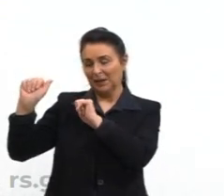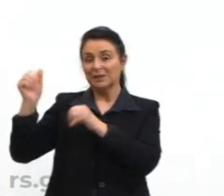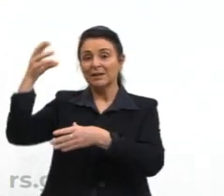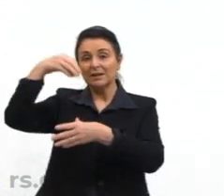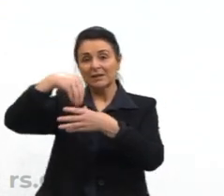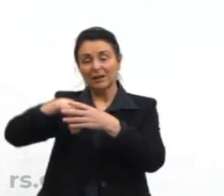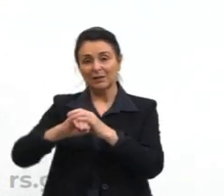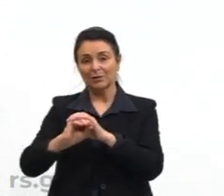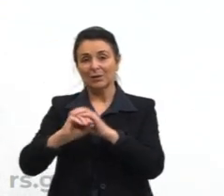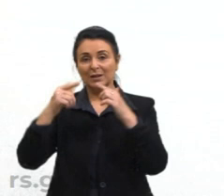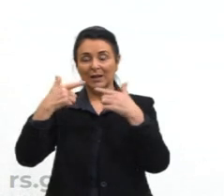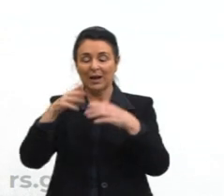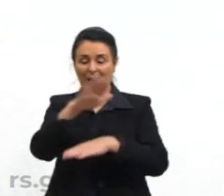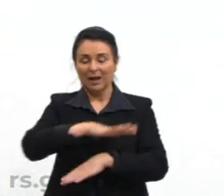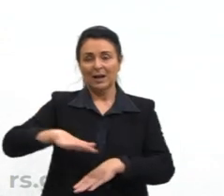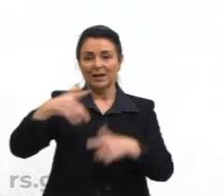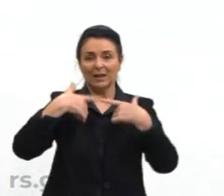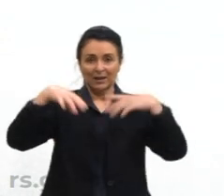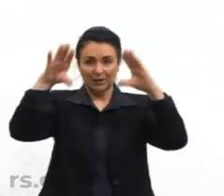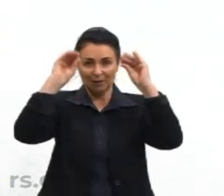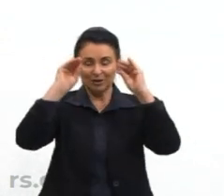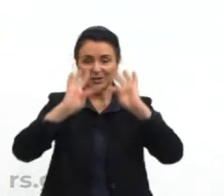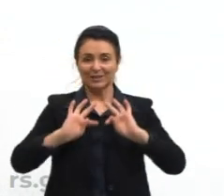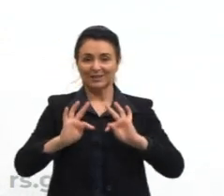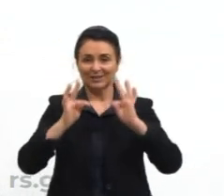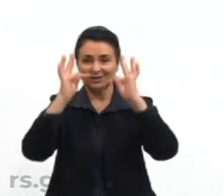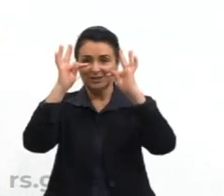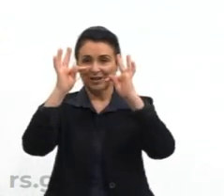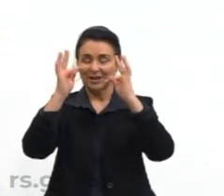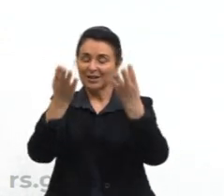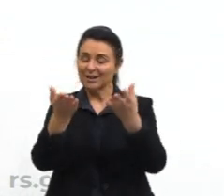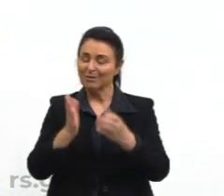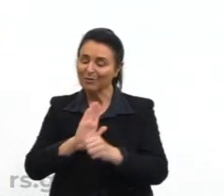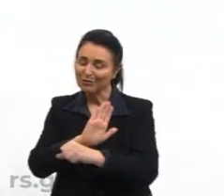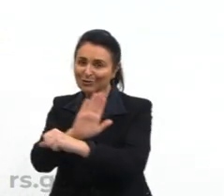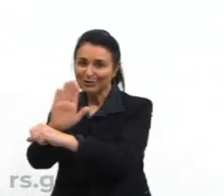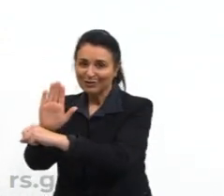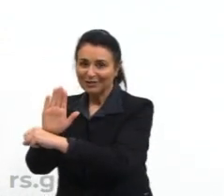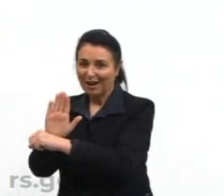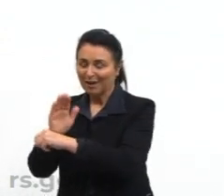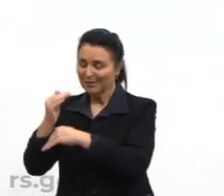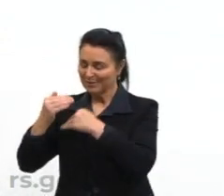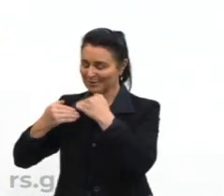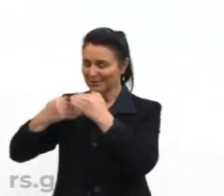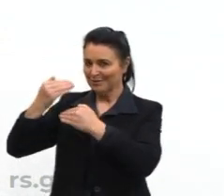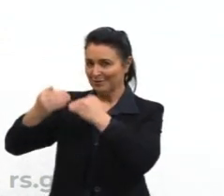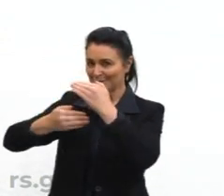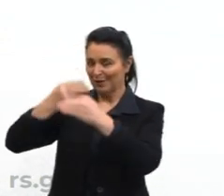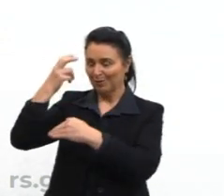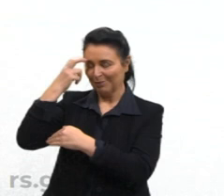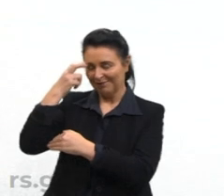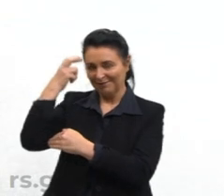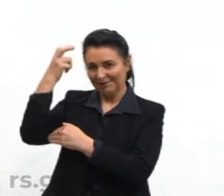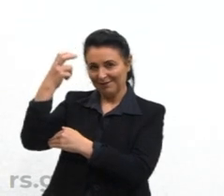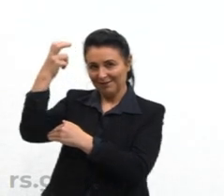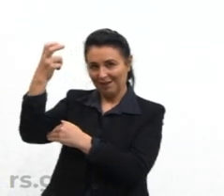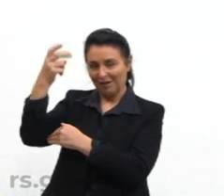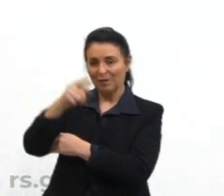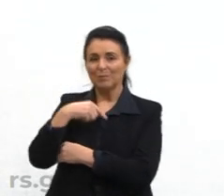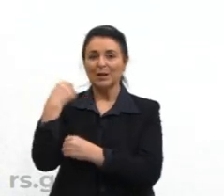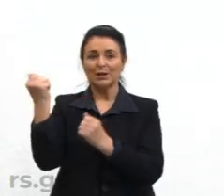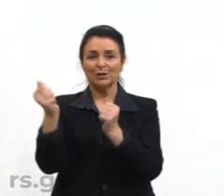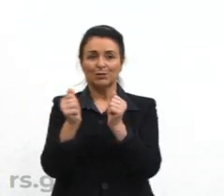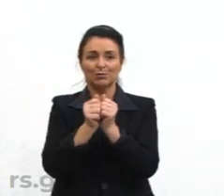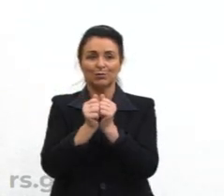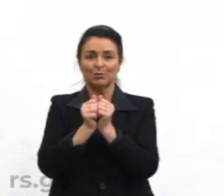tecnologias. Espero contribuir com vocês para o crescimento intelectual, para que juntos